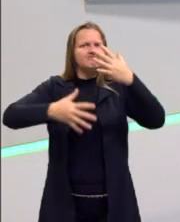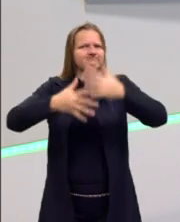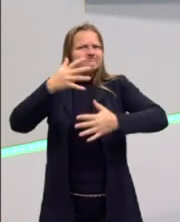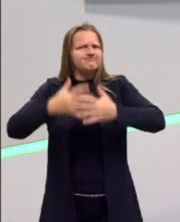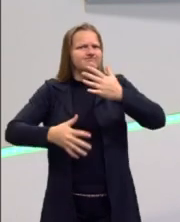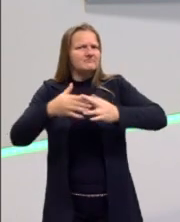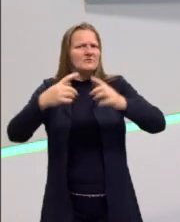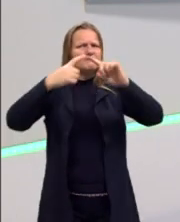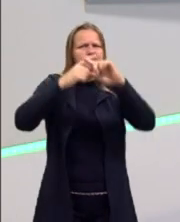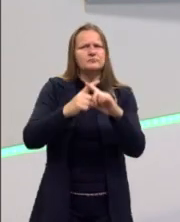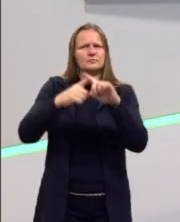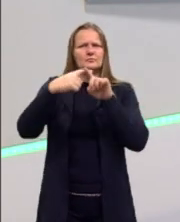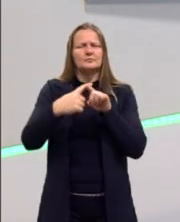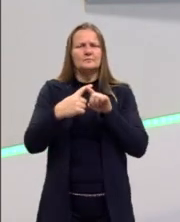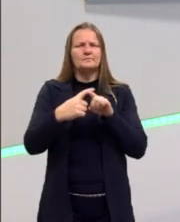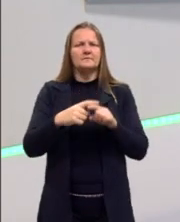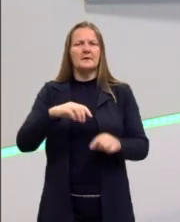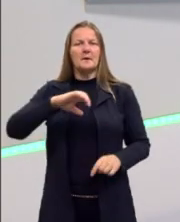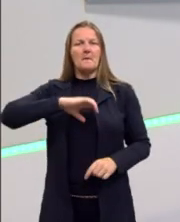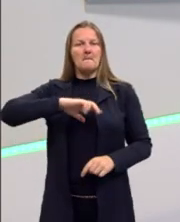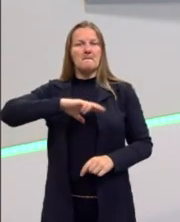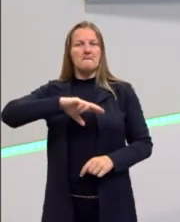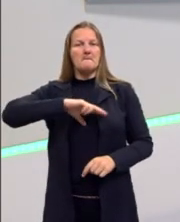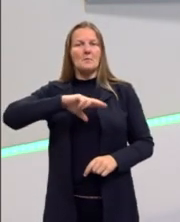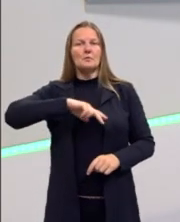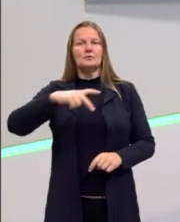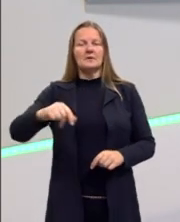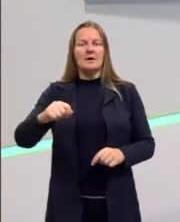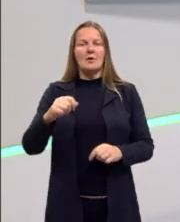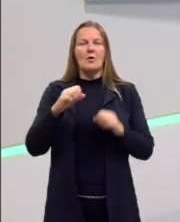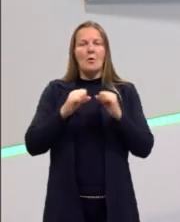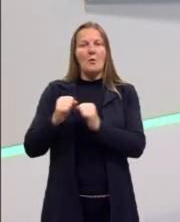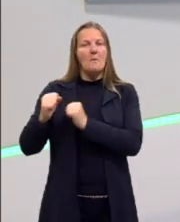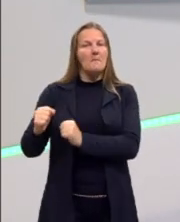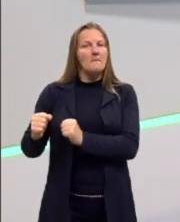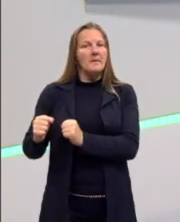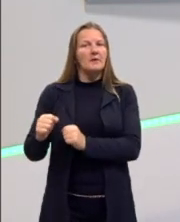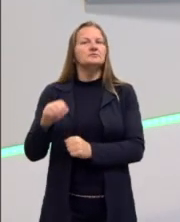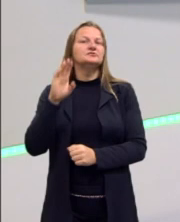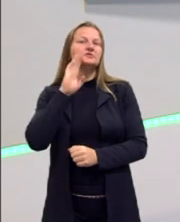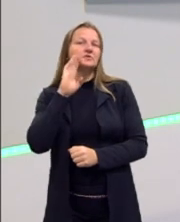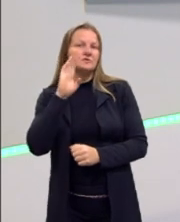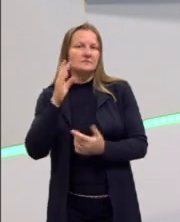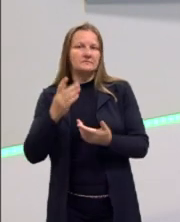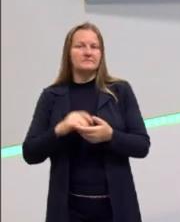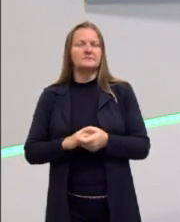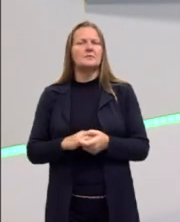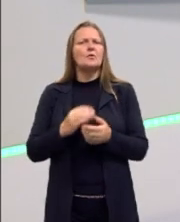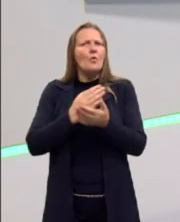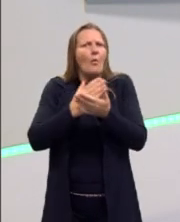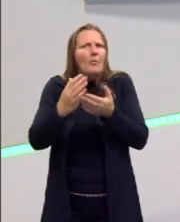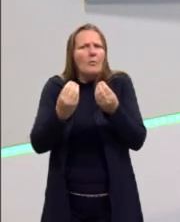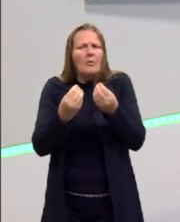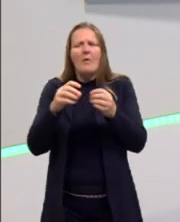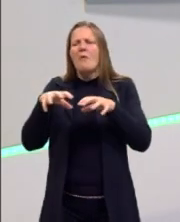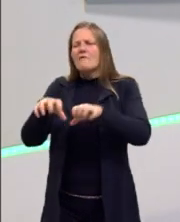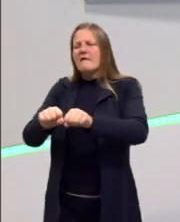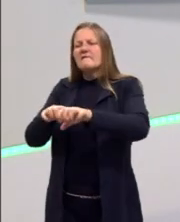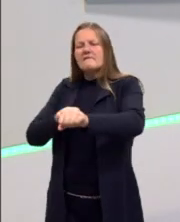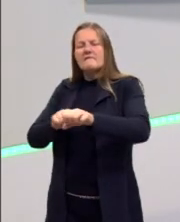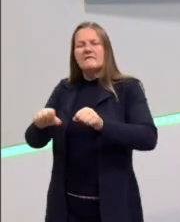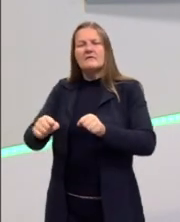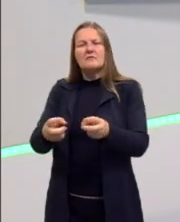Portugal e a Bélgica, por exemplo, queriam explorar a mesma região. E daí, como é que fazia, como é que decidia quem é que ia poder